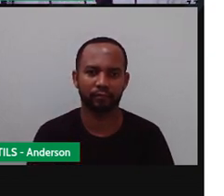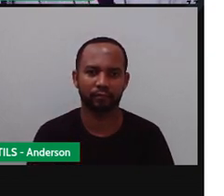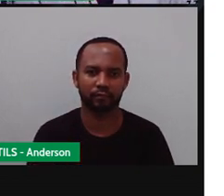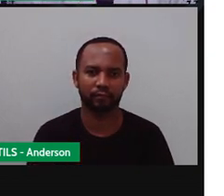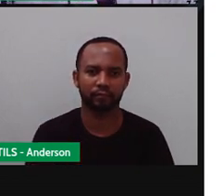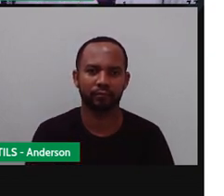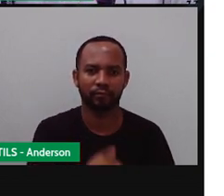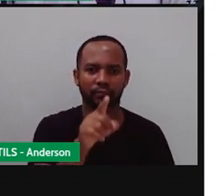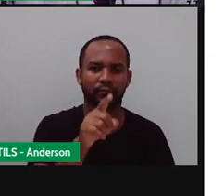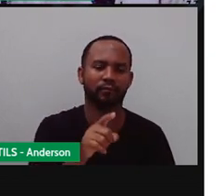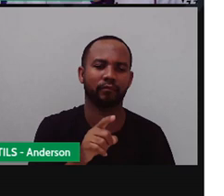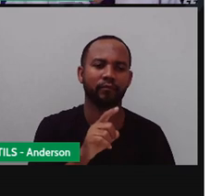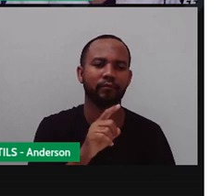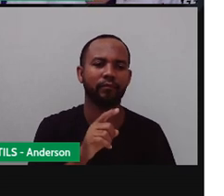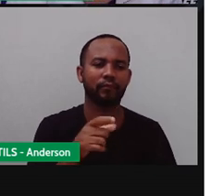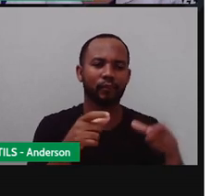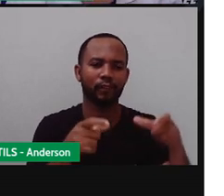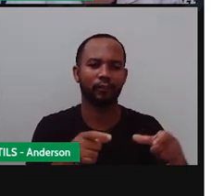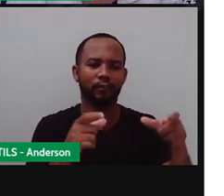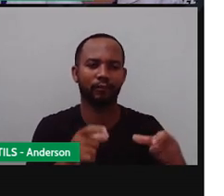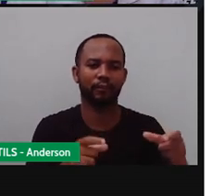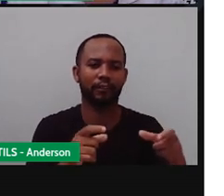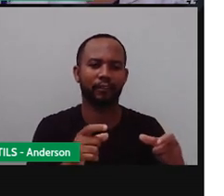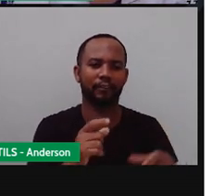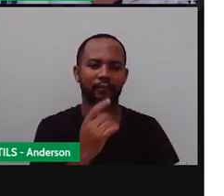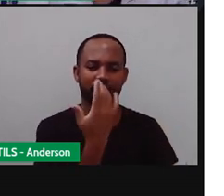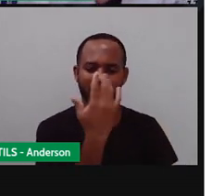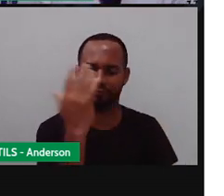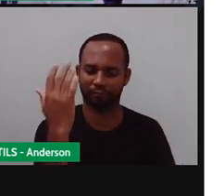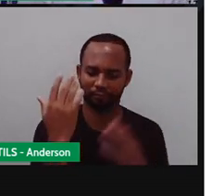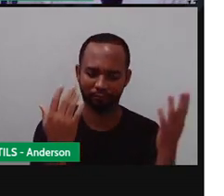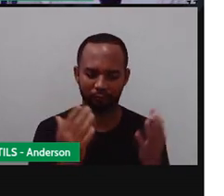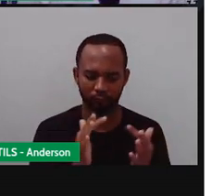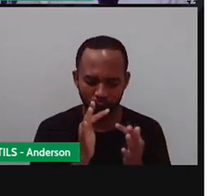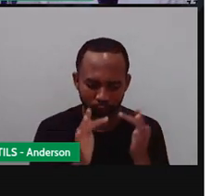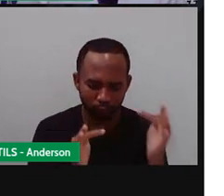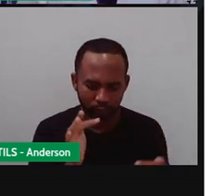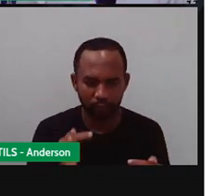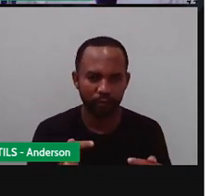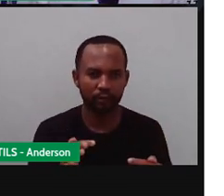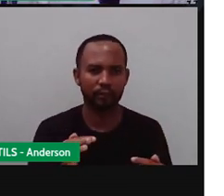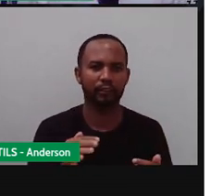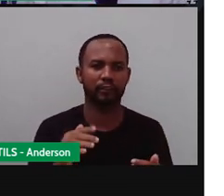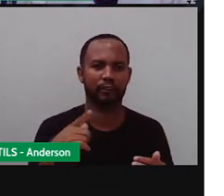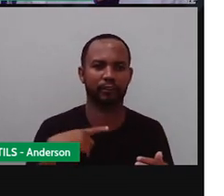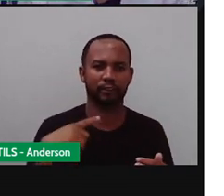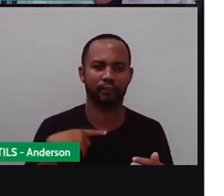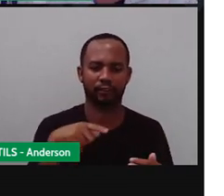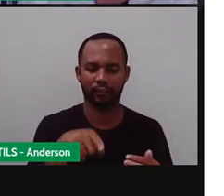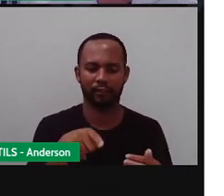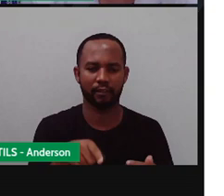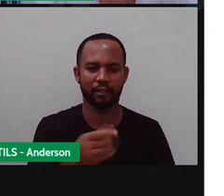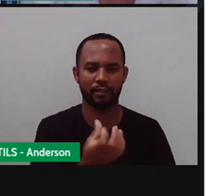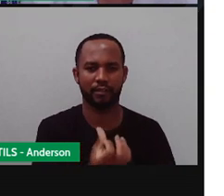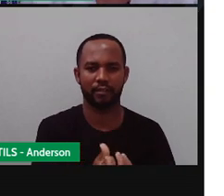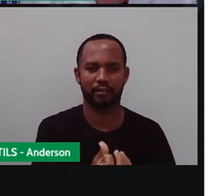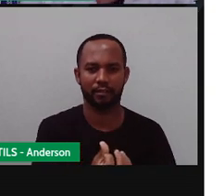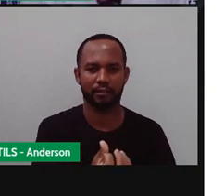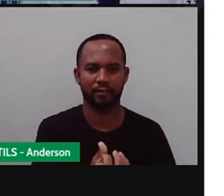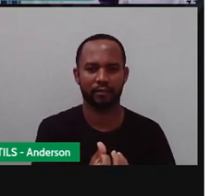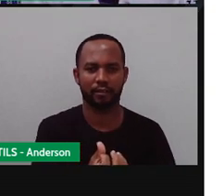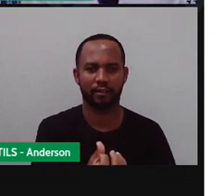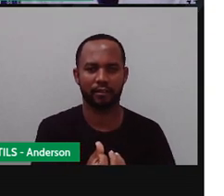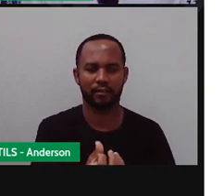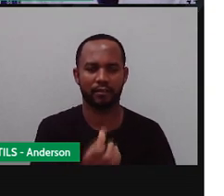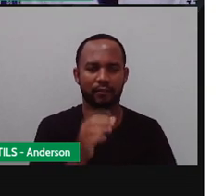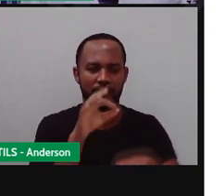Bom, no jardim da casa da Alana, né? Há seis joaninhas, né? Númeral aqui agora. Será